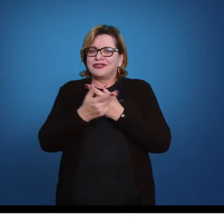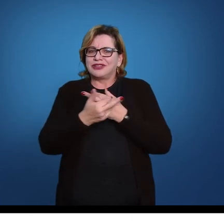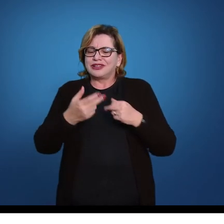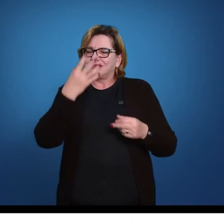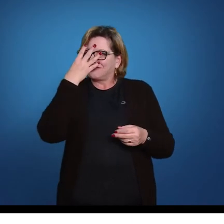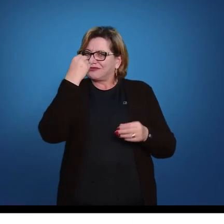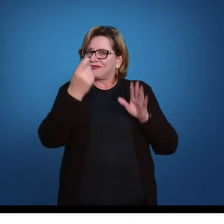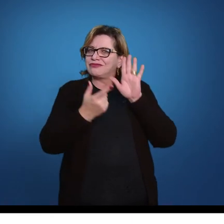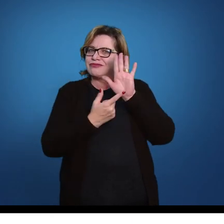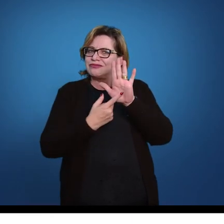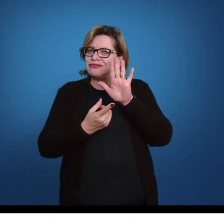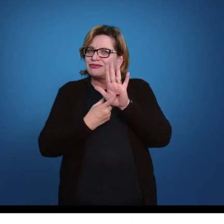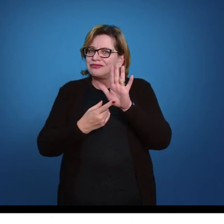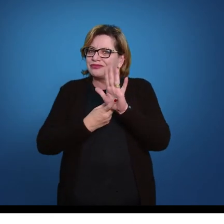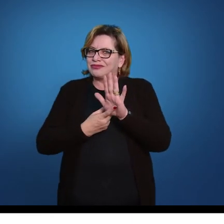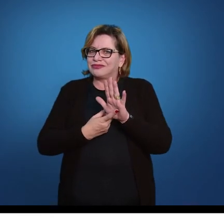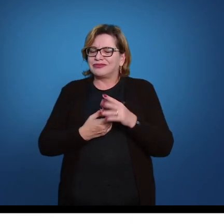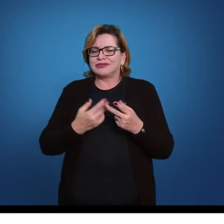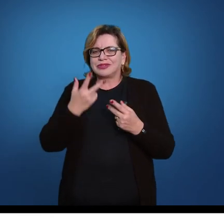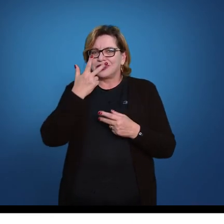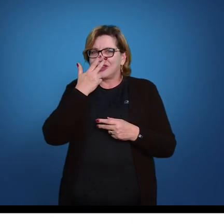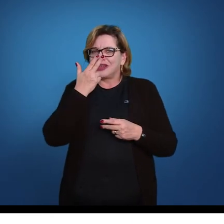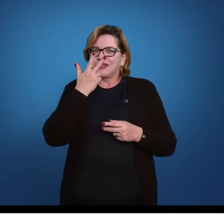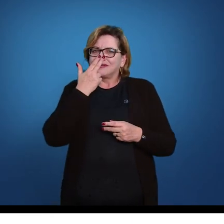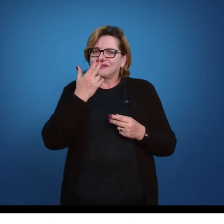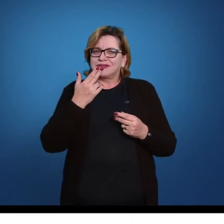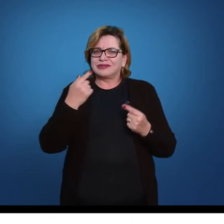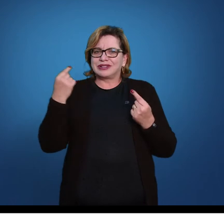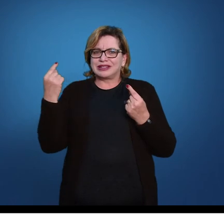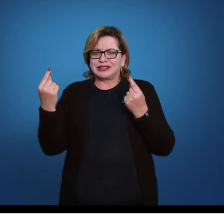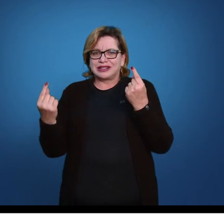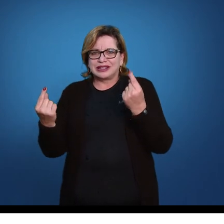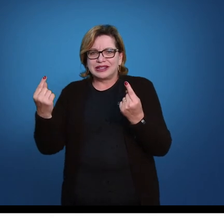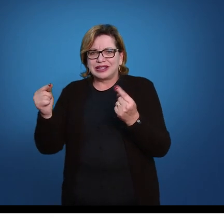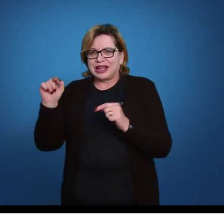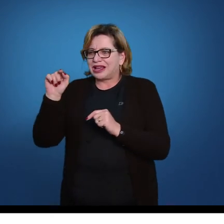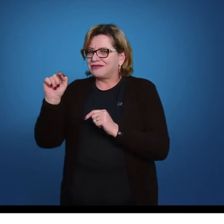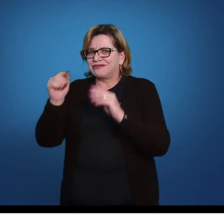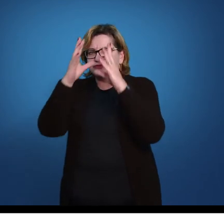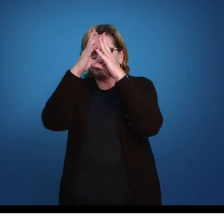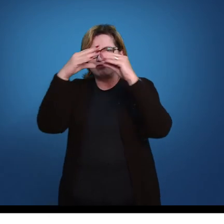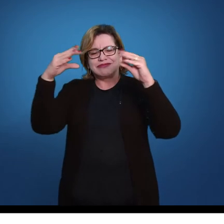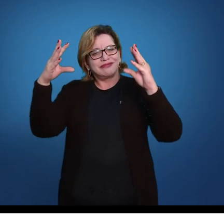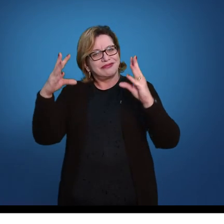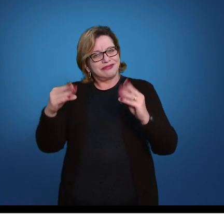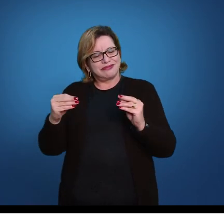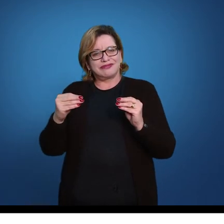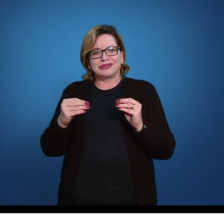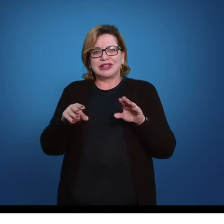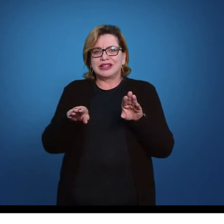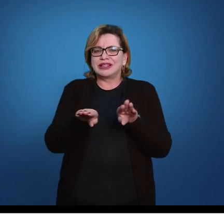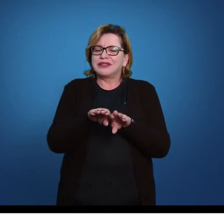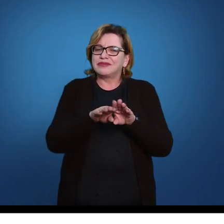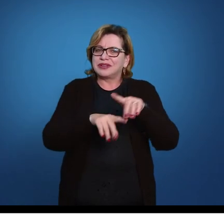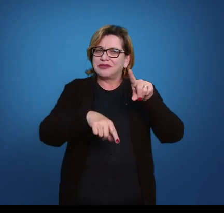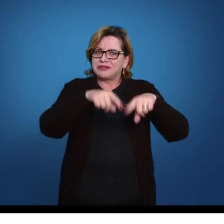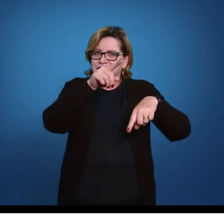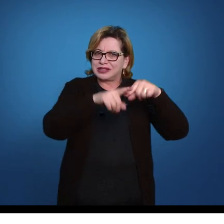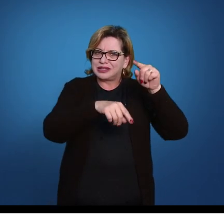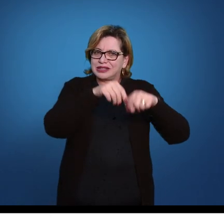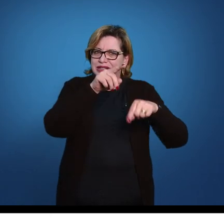que eu apresento de semelhanças entre instrumentos do circo e alguns